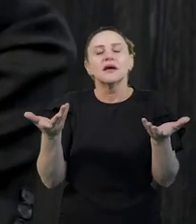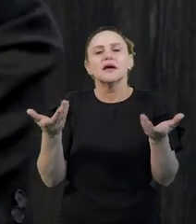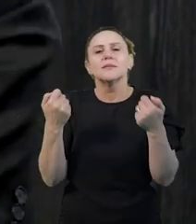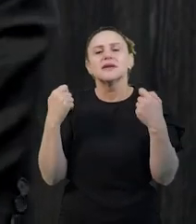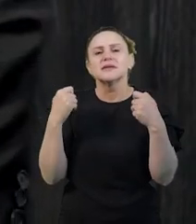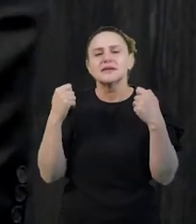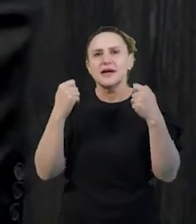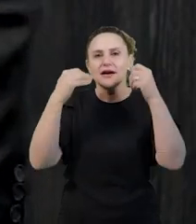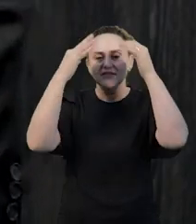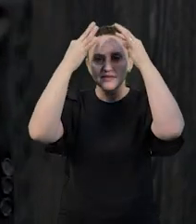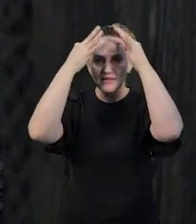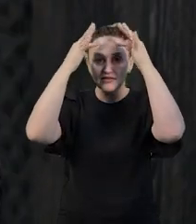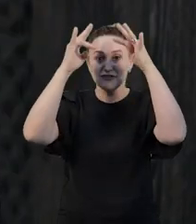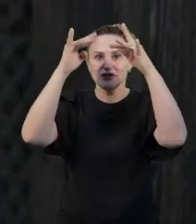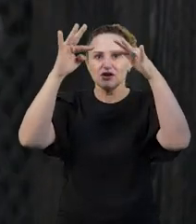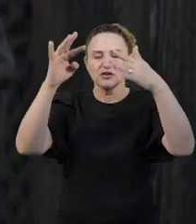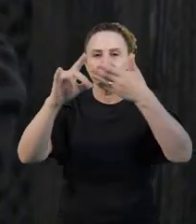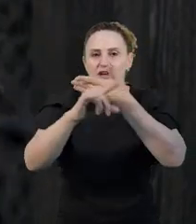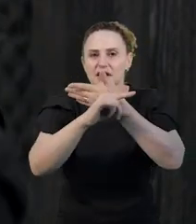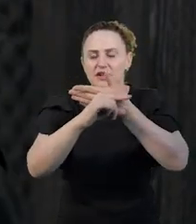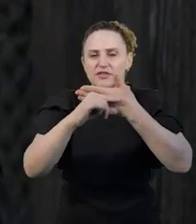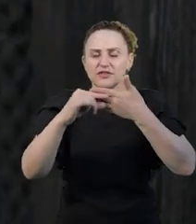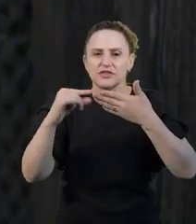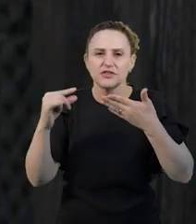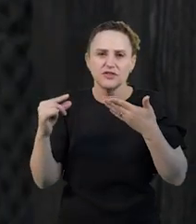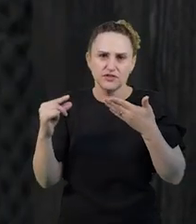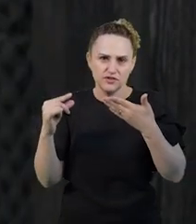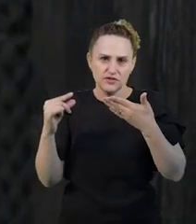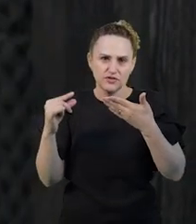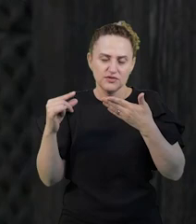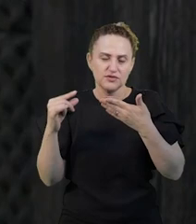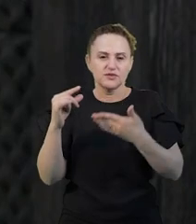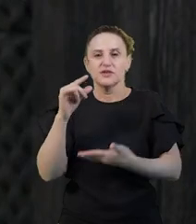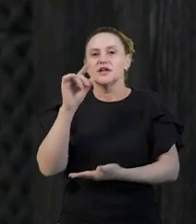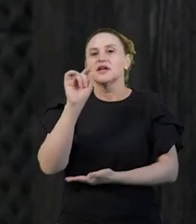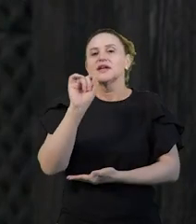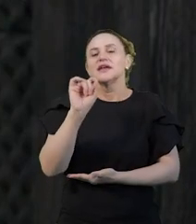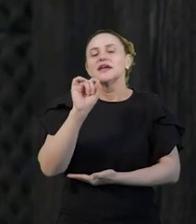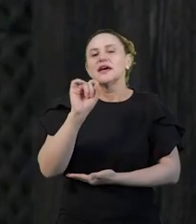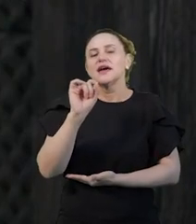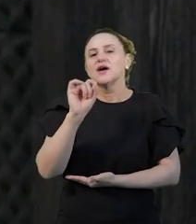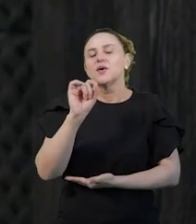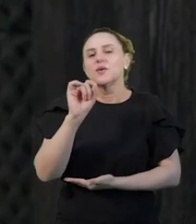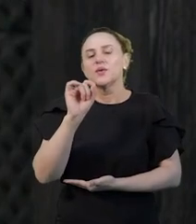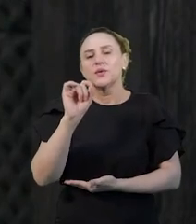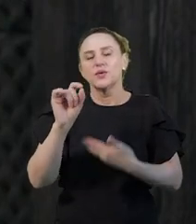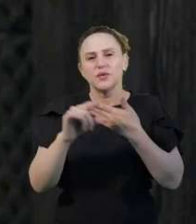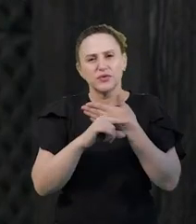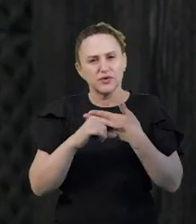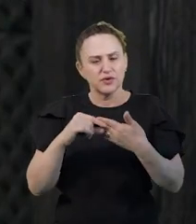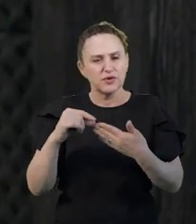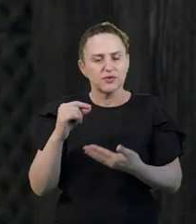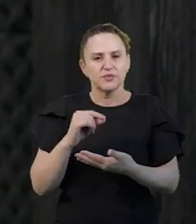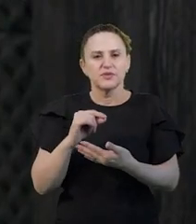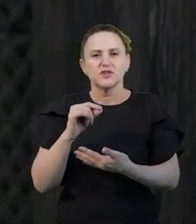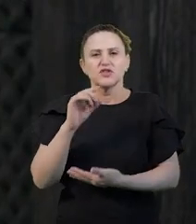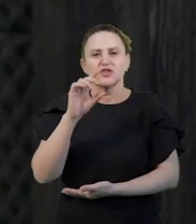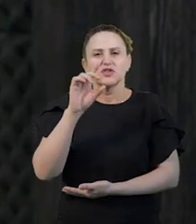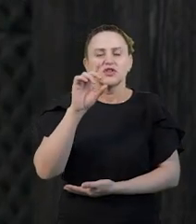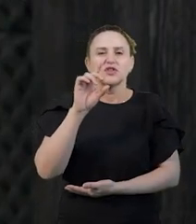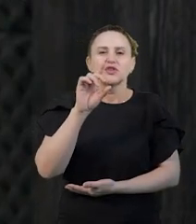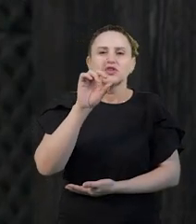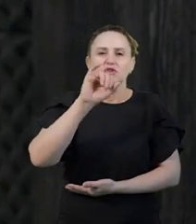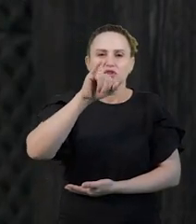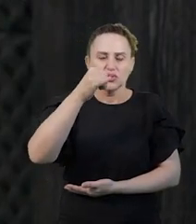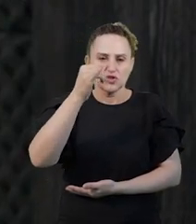filosofia de John Dewey, ele está fundamentado nessa filosofia da educação de John